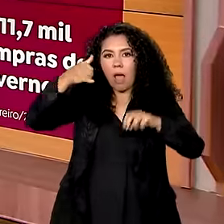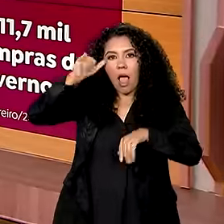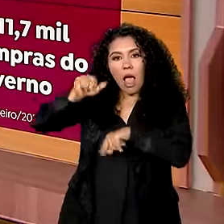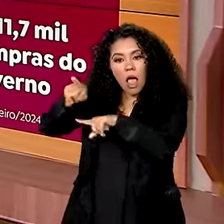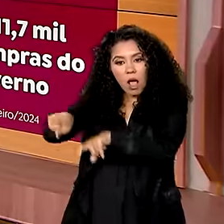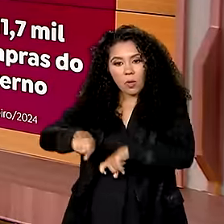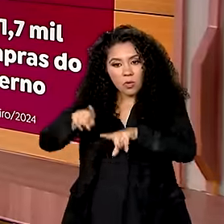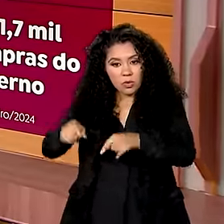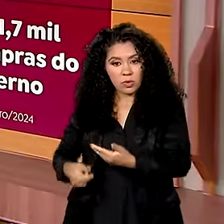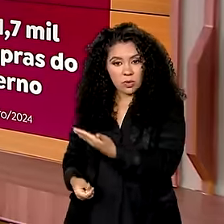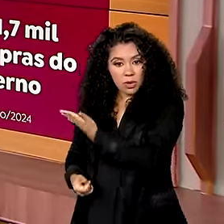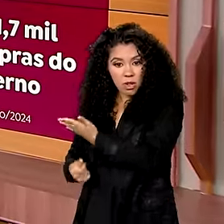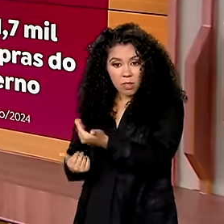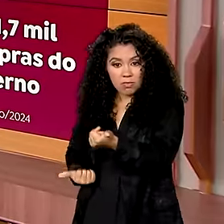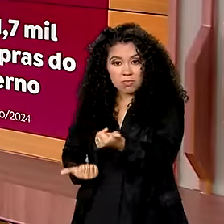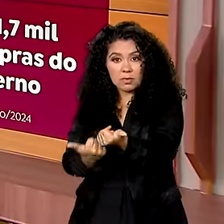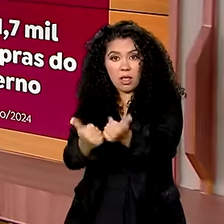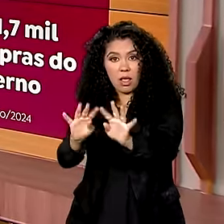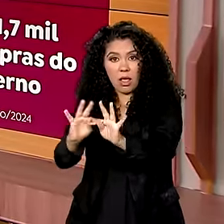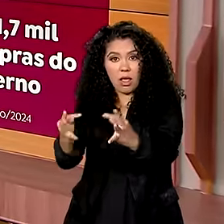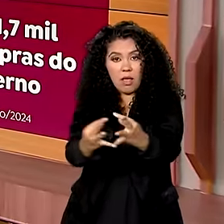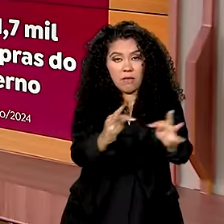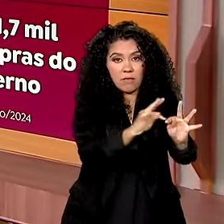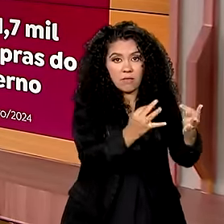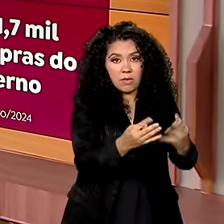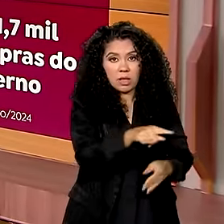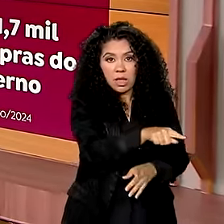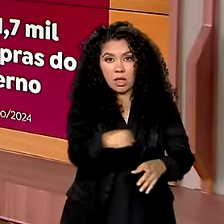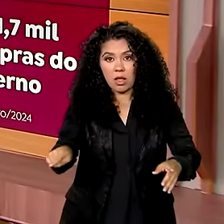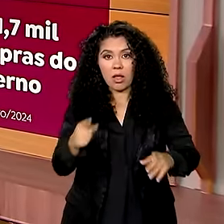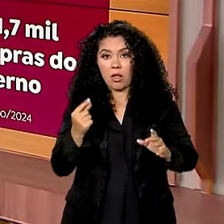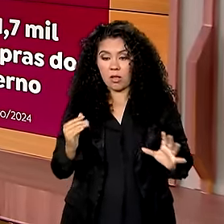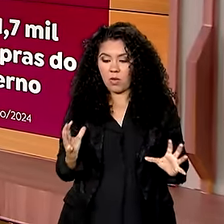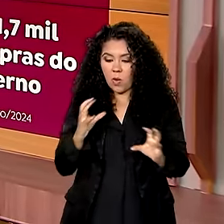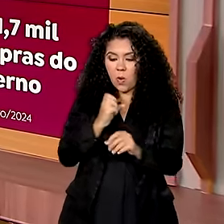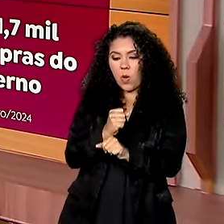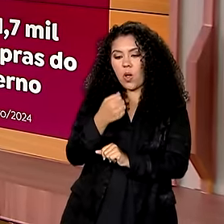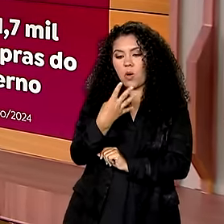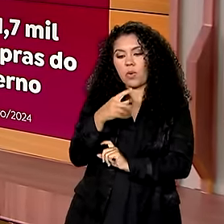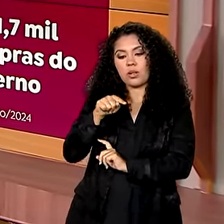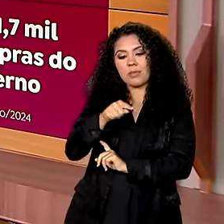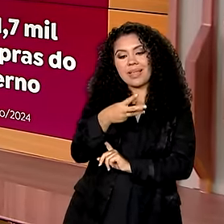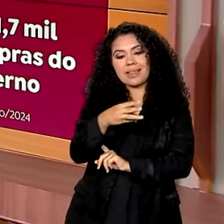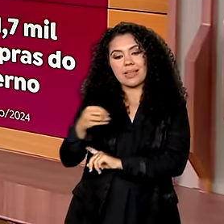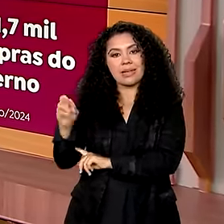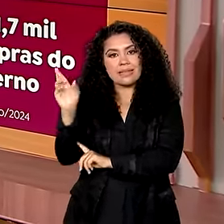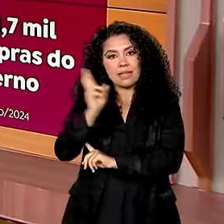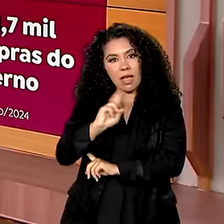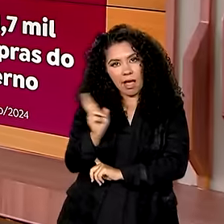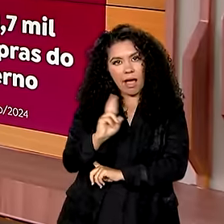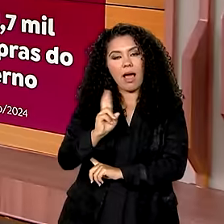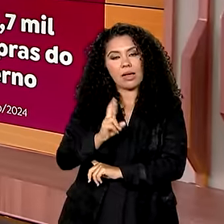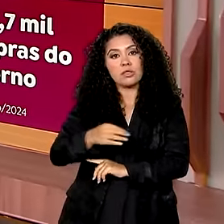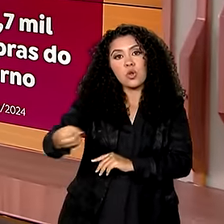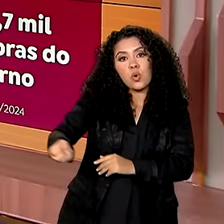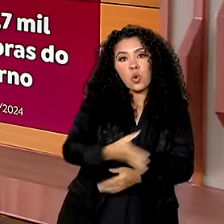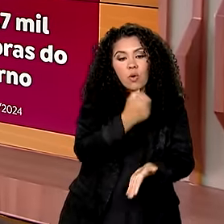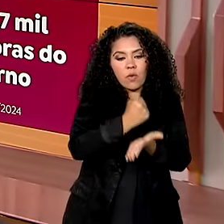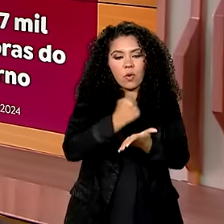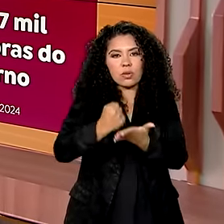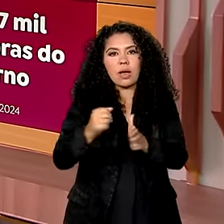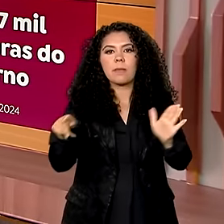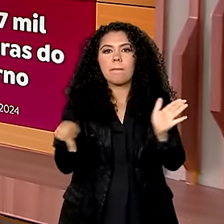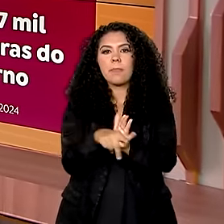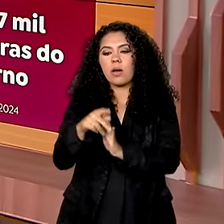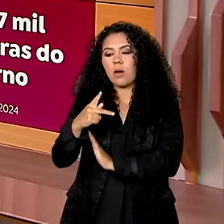o apoio à agricultura familiar recebeu aí 4.300 reais de novos contratos do Pronaf,